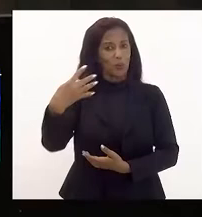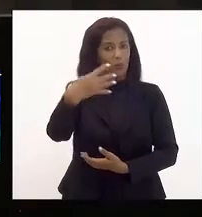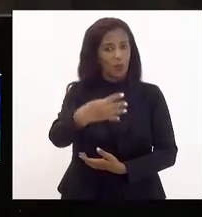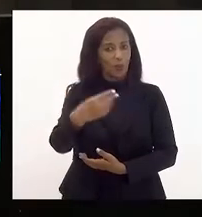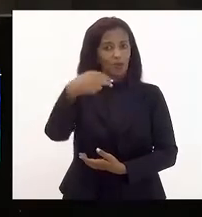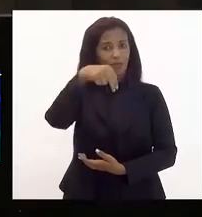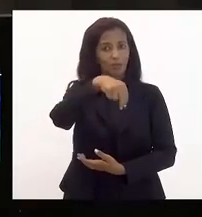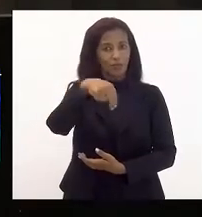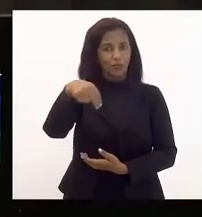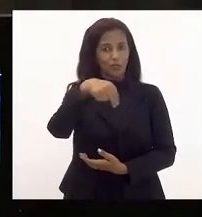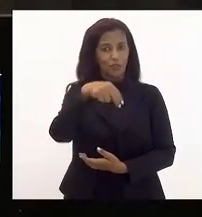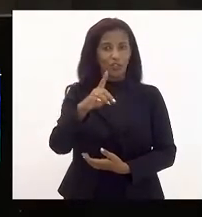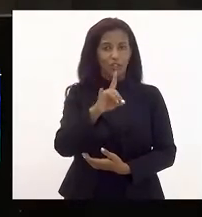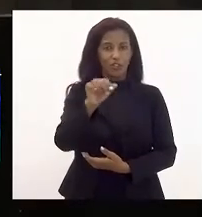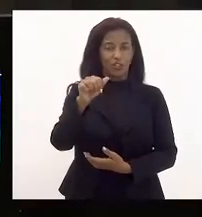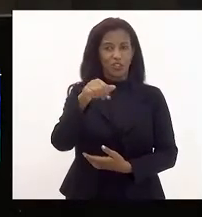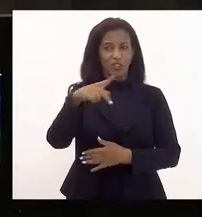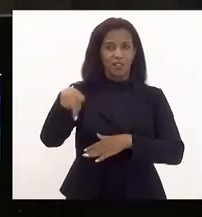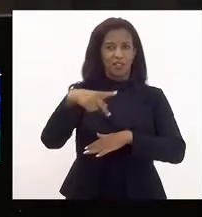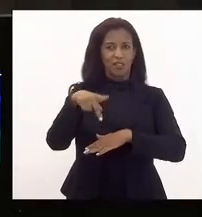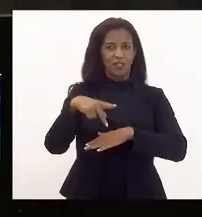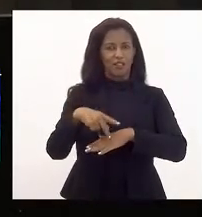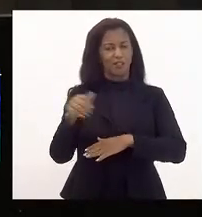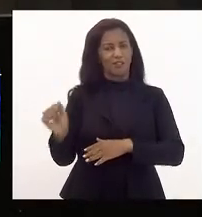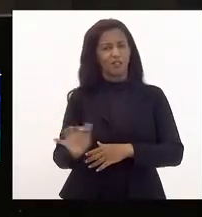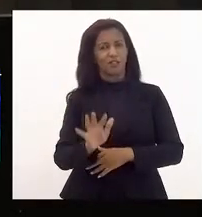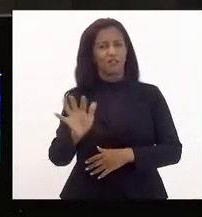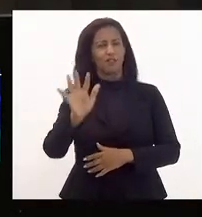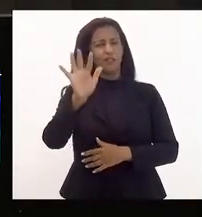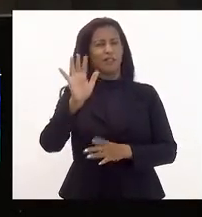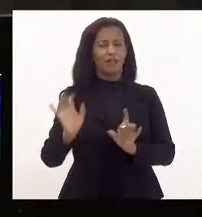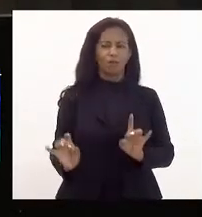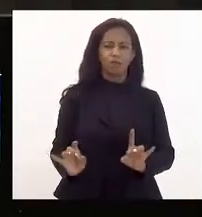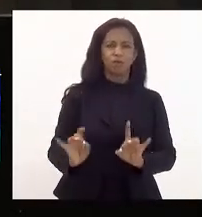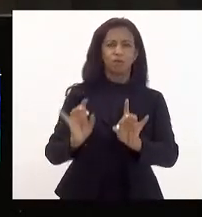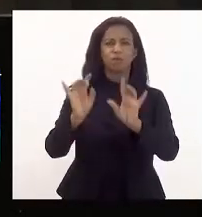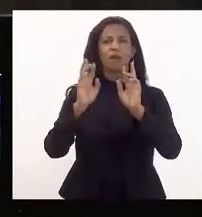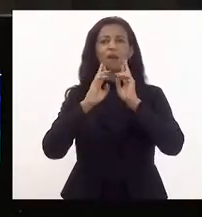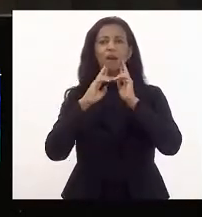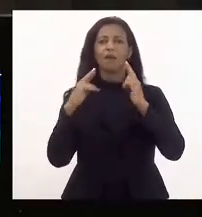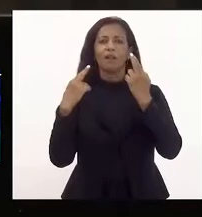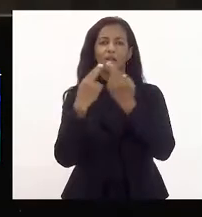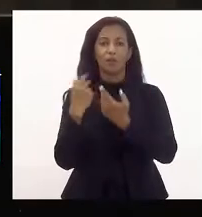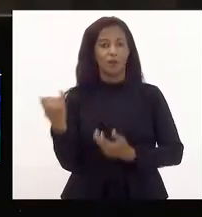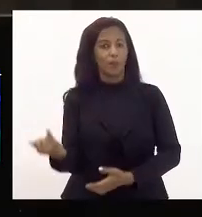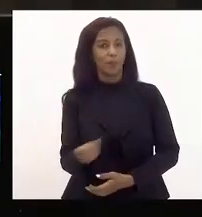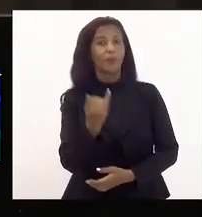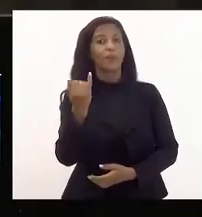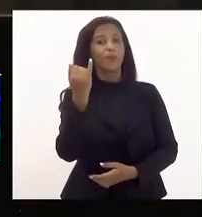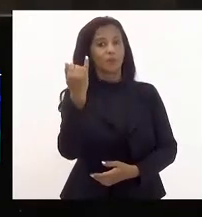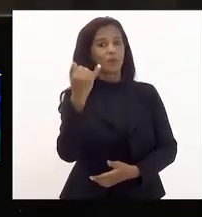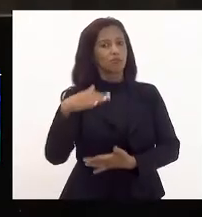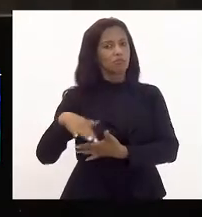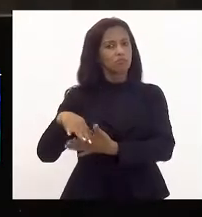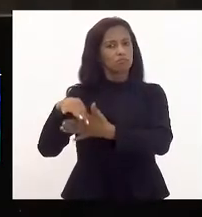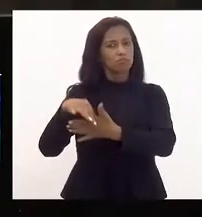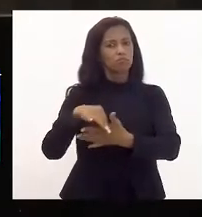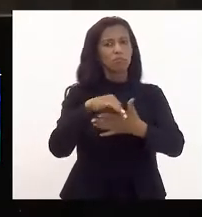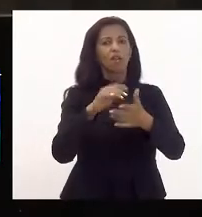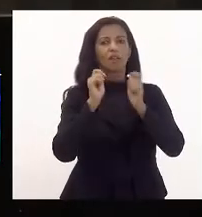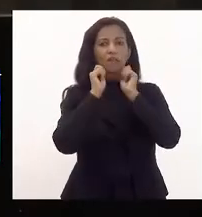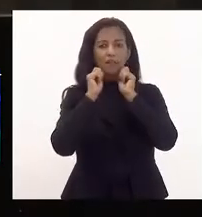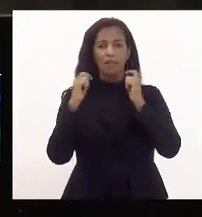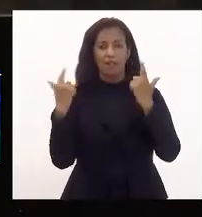novembro, Dia Nacional das Favelas, uma reunião importante com essas lideranças na Assembleia